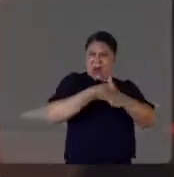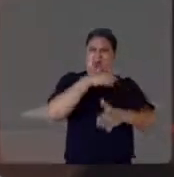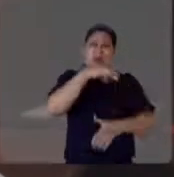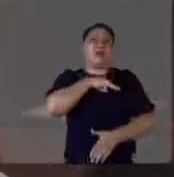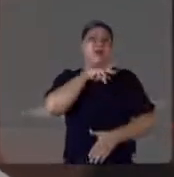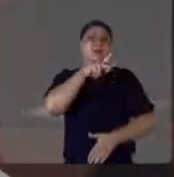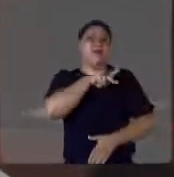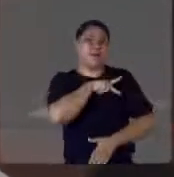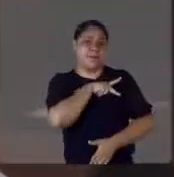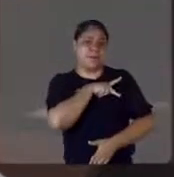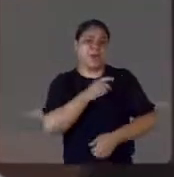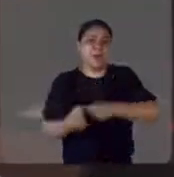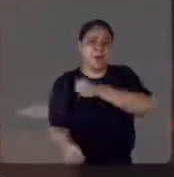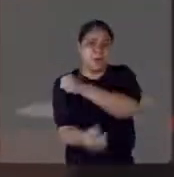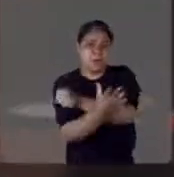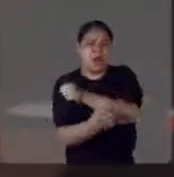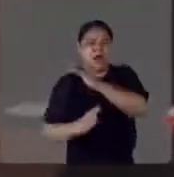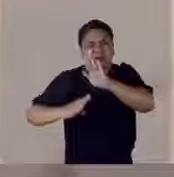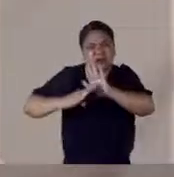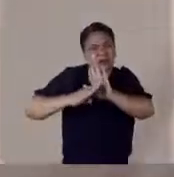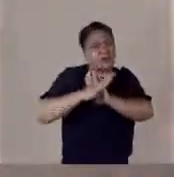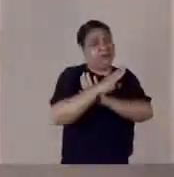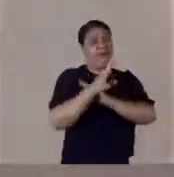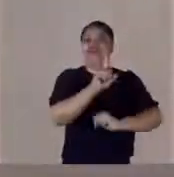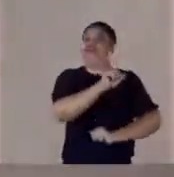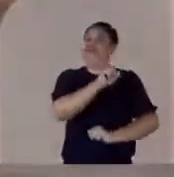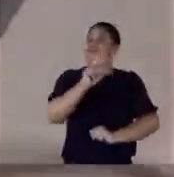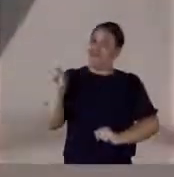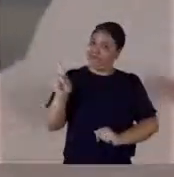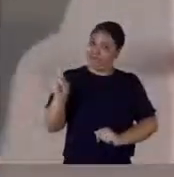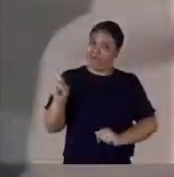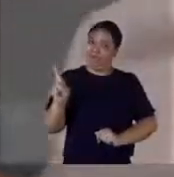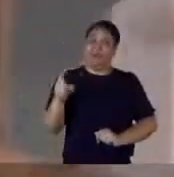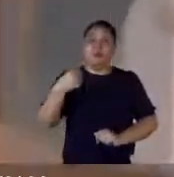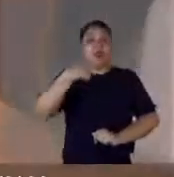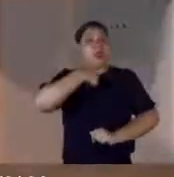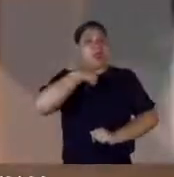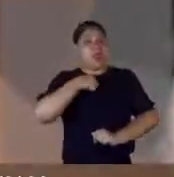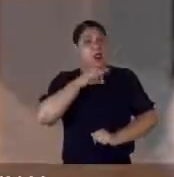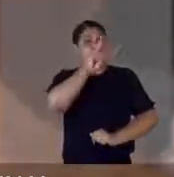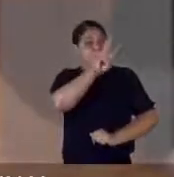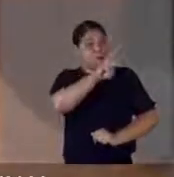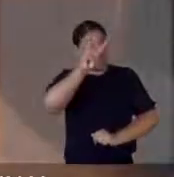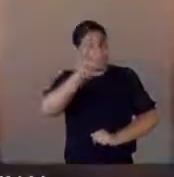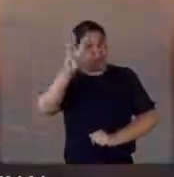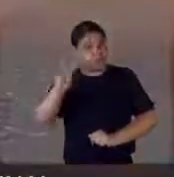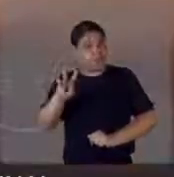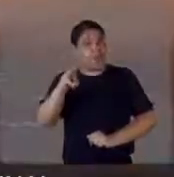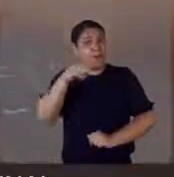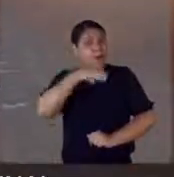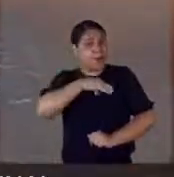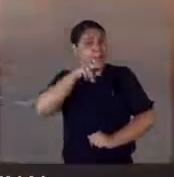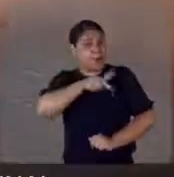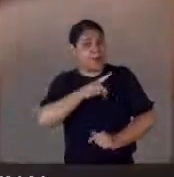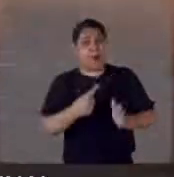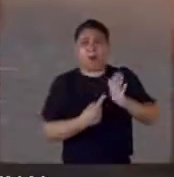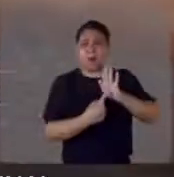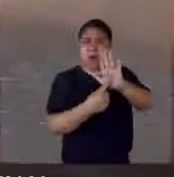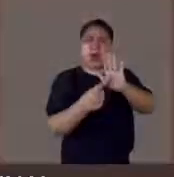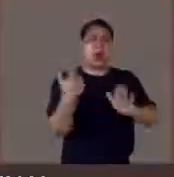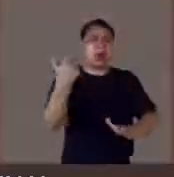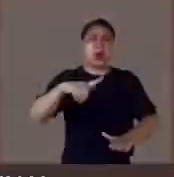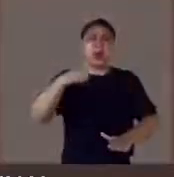na chamada Máfia das Pesquisas. Estou aqui no site do MP e vou mostrar a você que não existe nenhuma